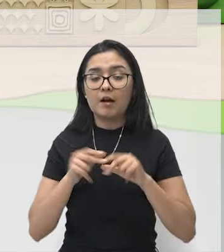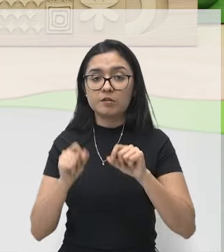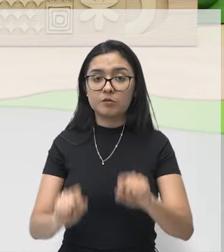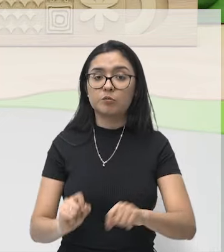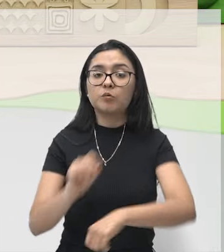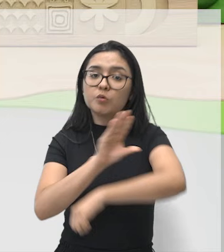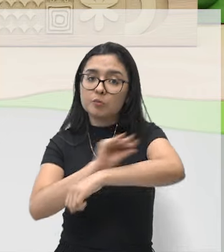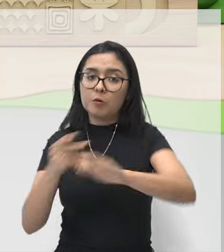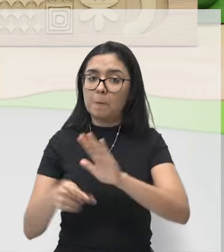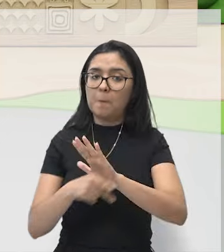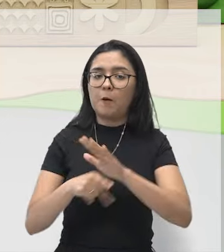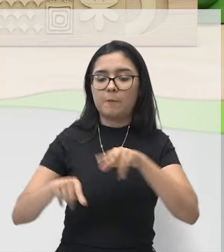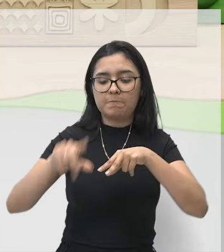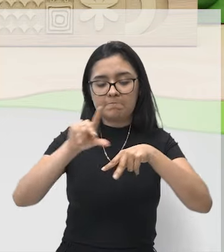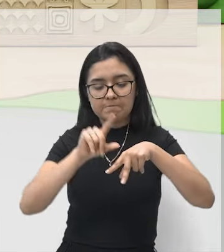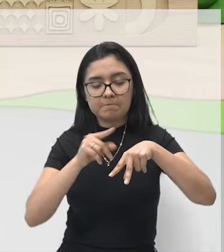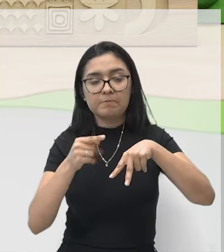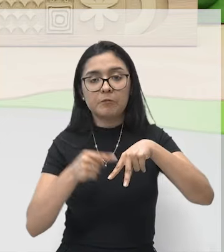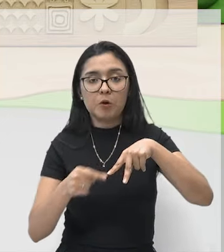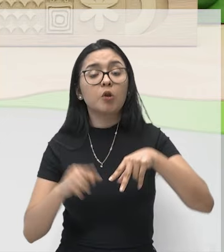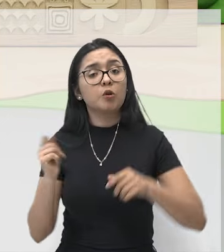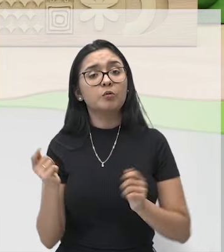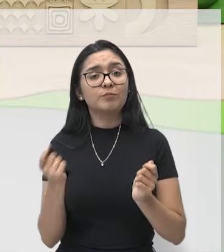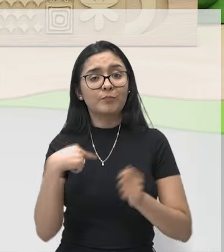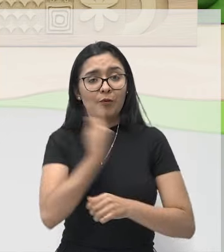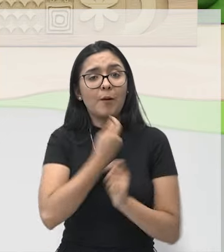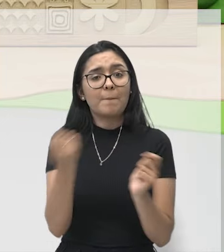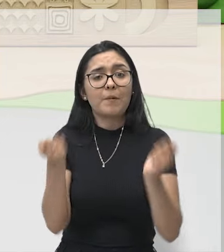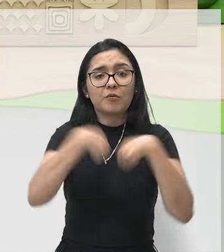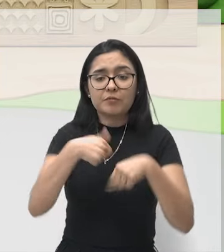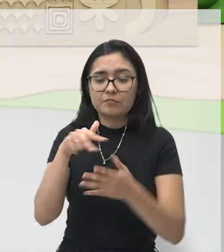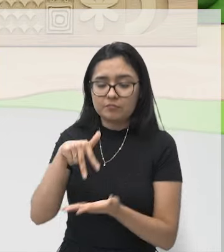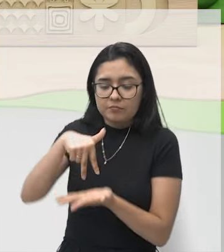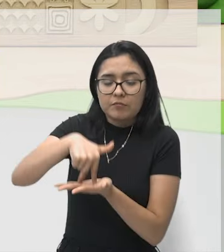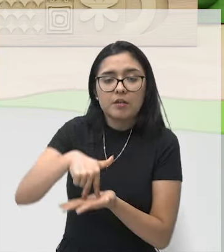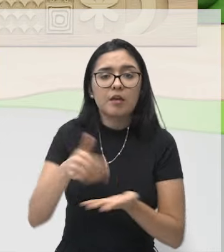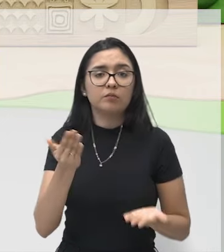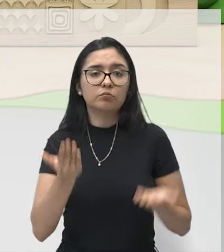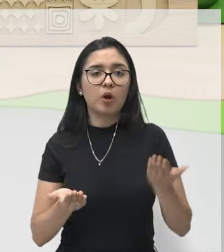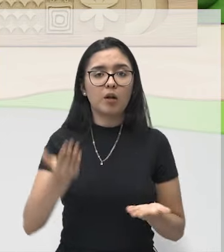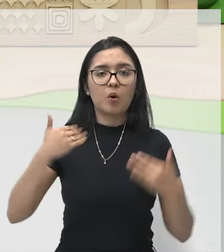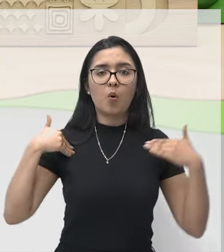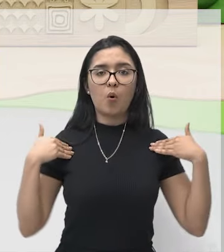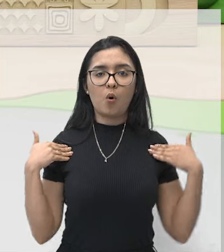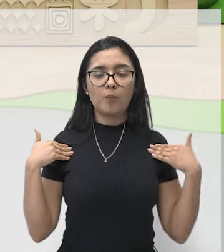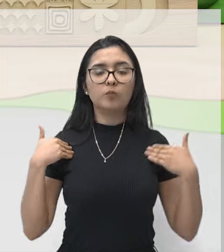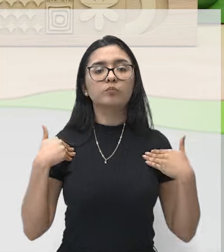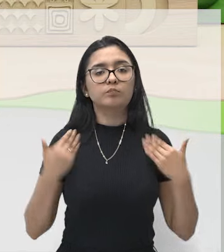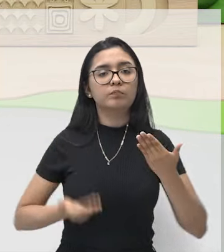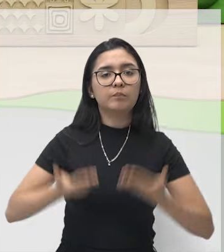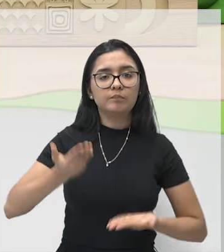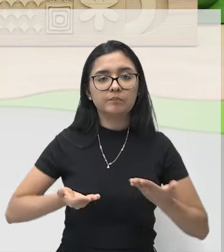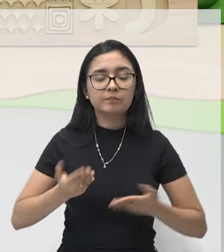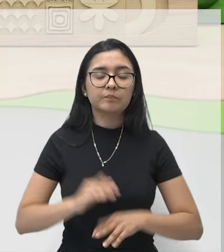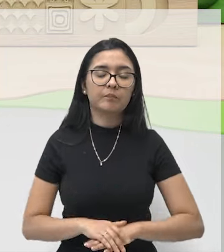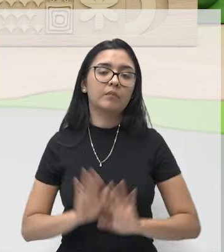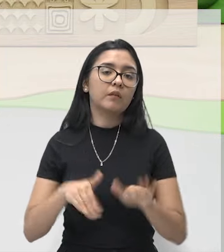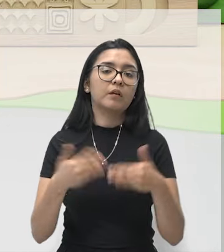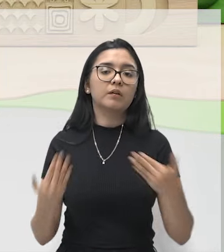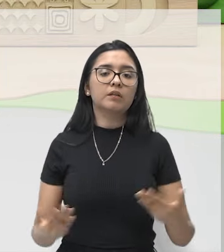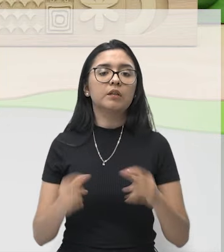aos músculos da perna, podemos ficar de pé e manter o equilíbrio, certo? Então,